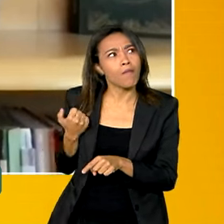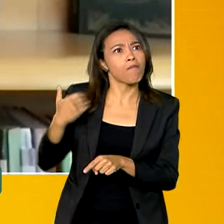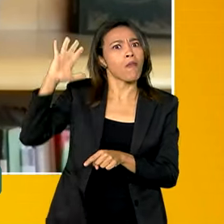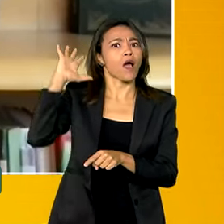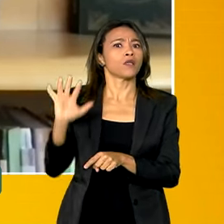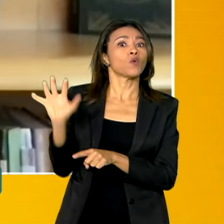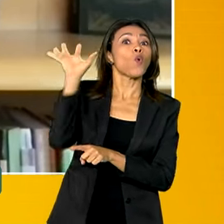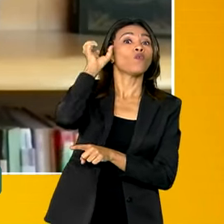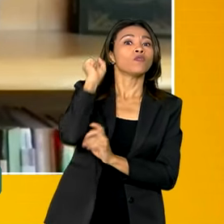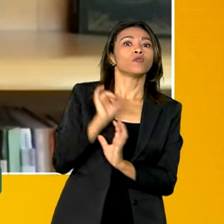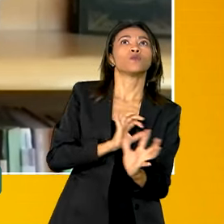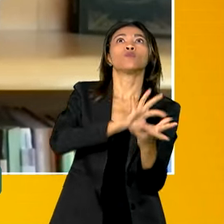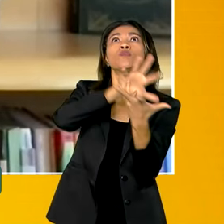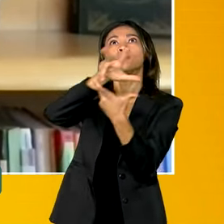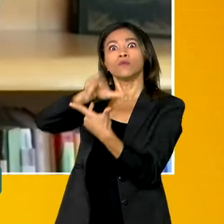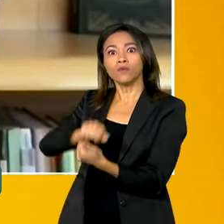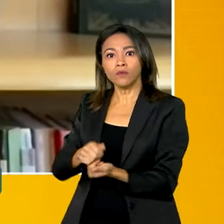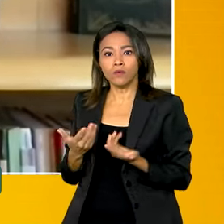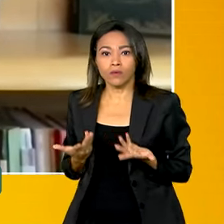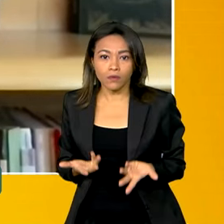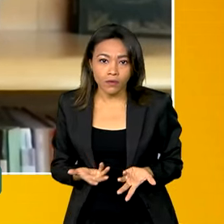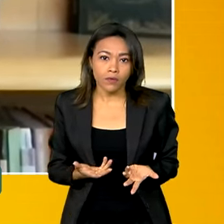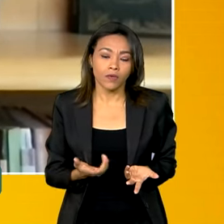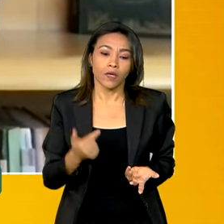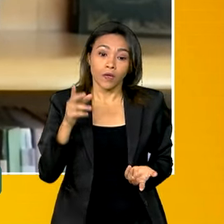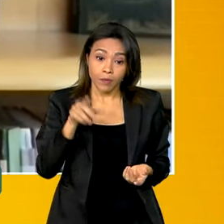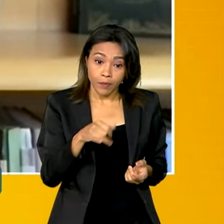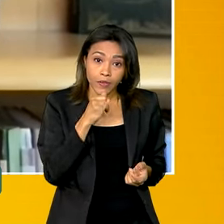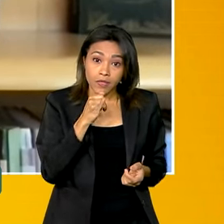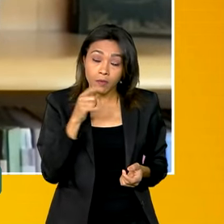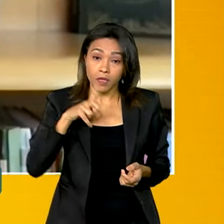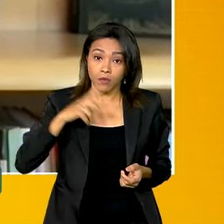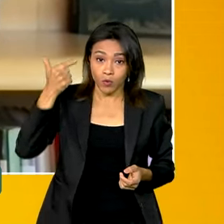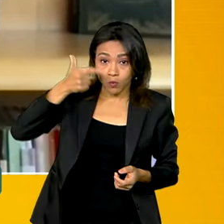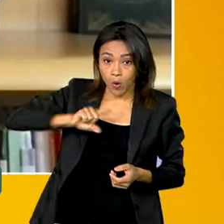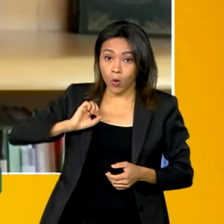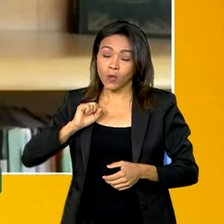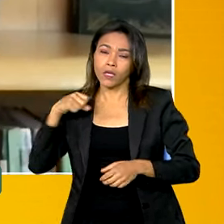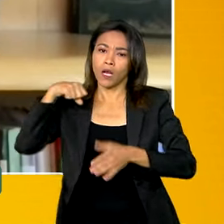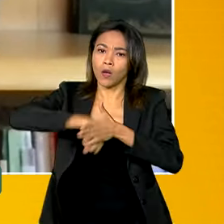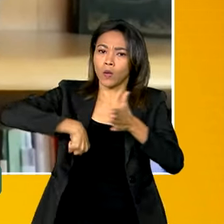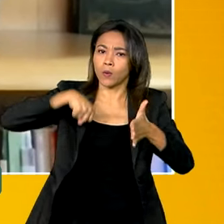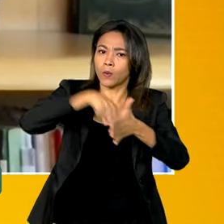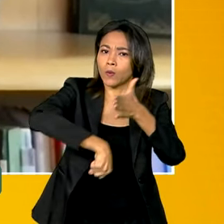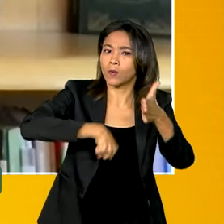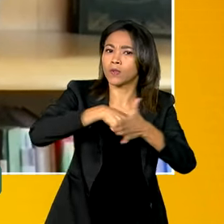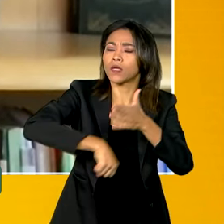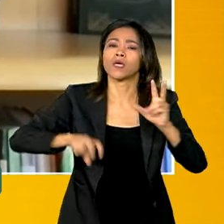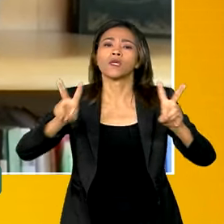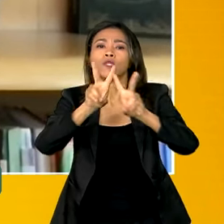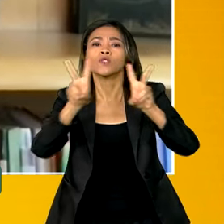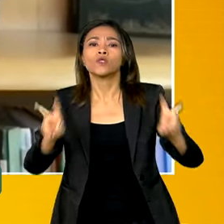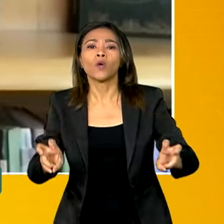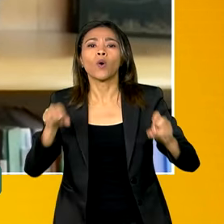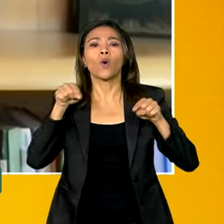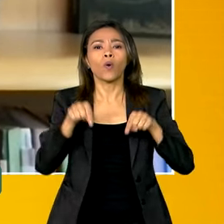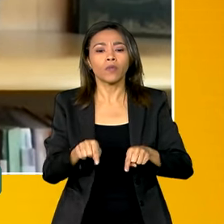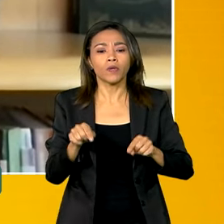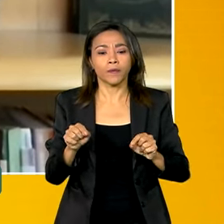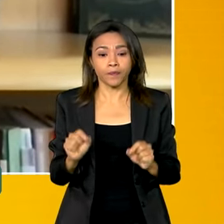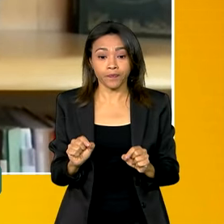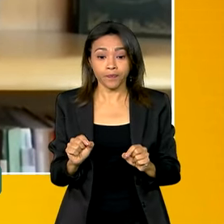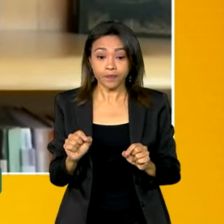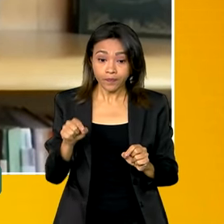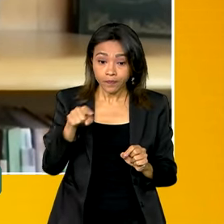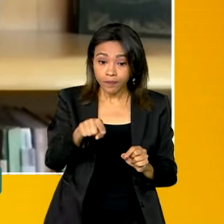ouvidas do mundo também. Nós temos agora uma luta também muito grande para regulamentar a questão do ambiente dos streams, o